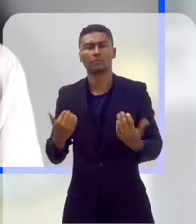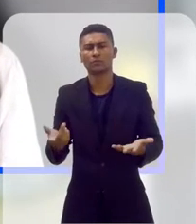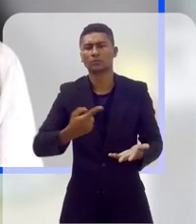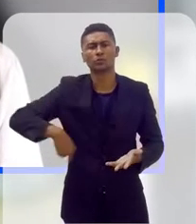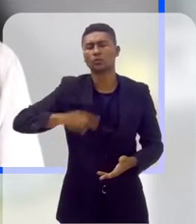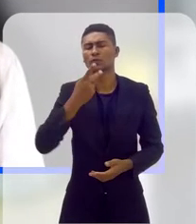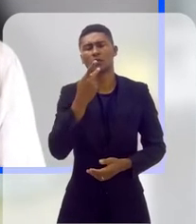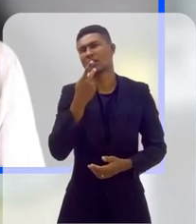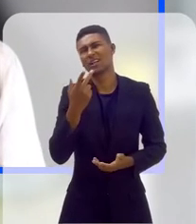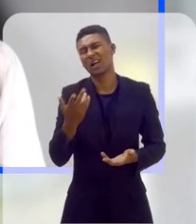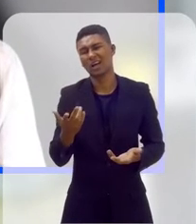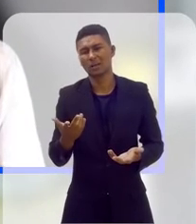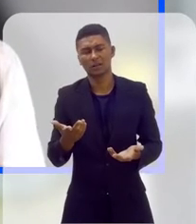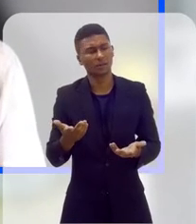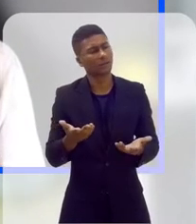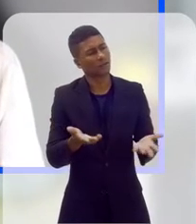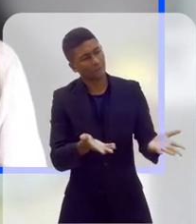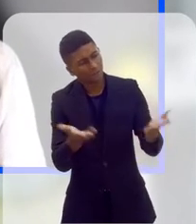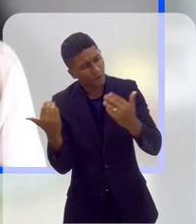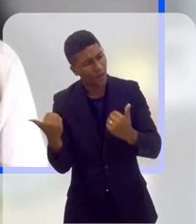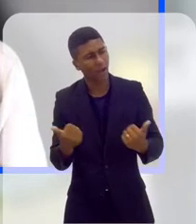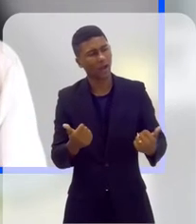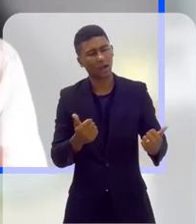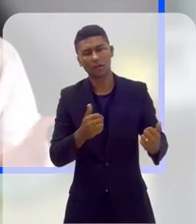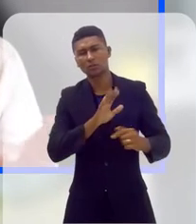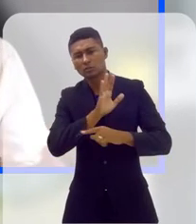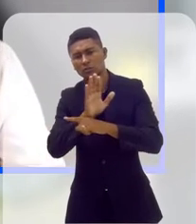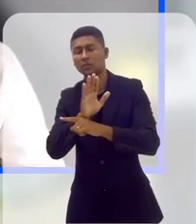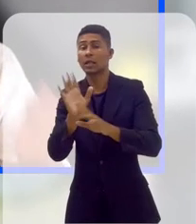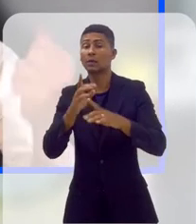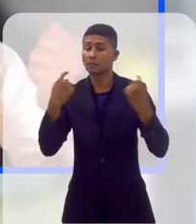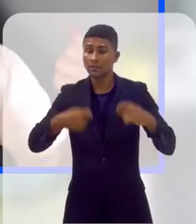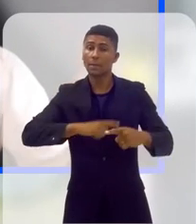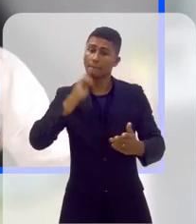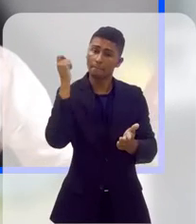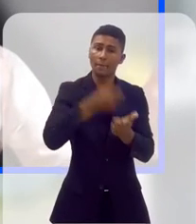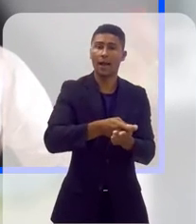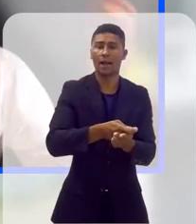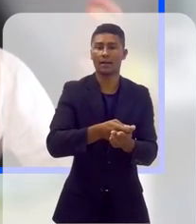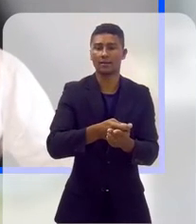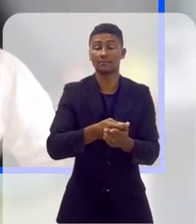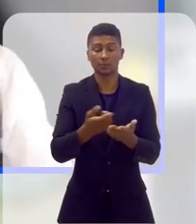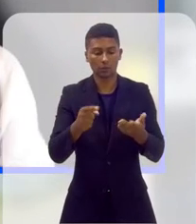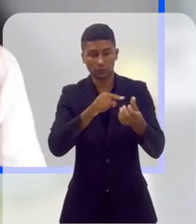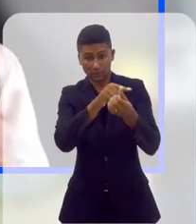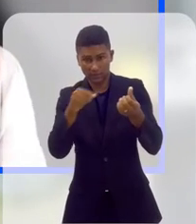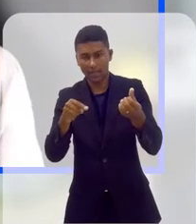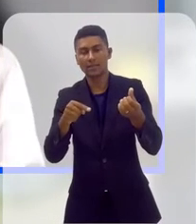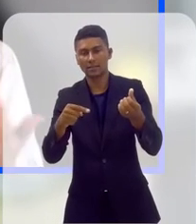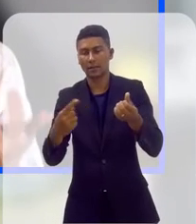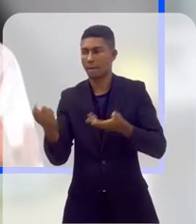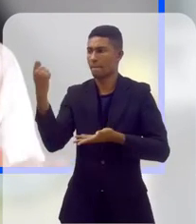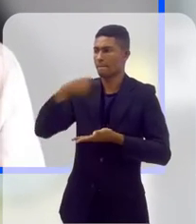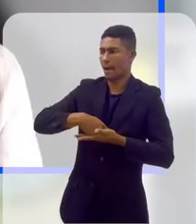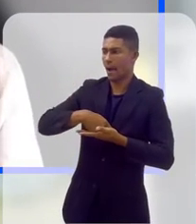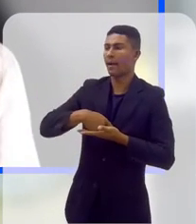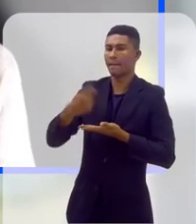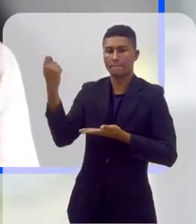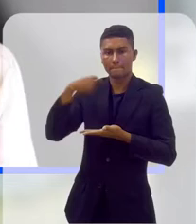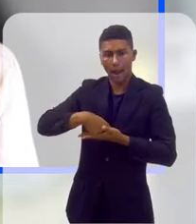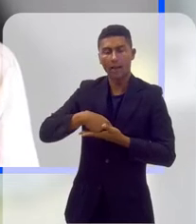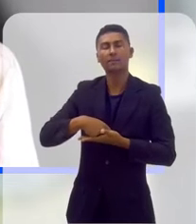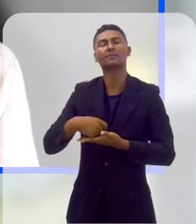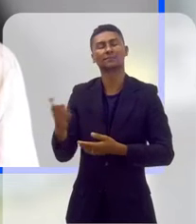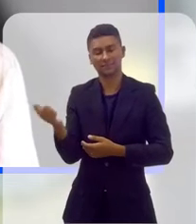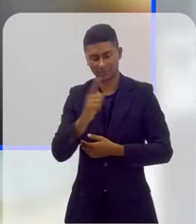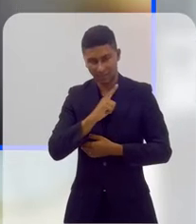projeto, porque a gente não queria trabalhar simplesmente com a ideia de que, olha, vamos lá, dar as nossas forças, as nossas forças. Não, as pessoas precisam ser remuneradas pelo